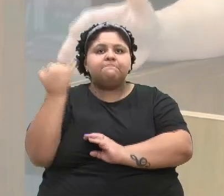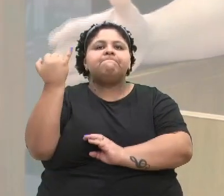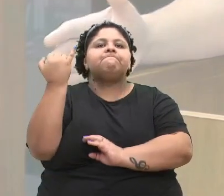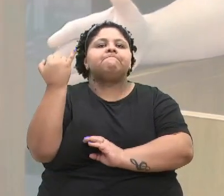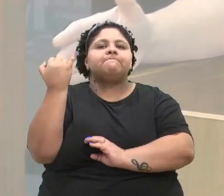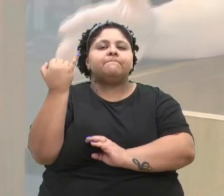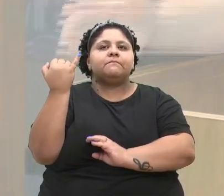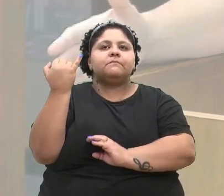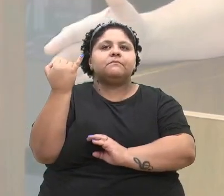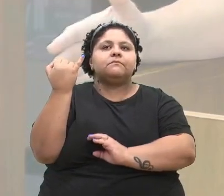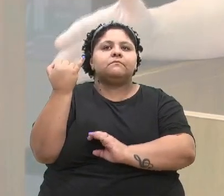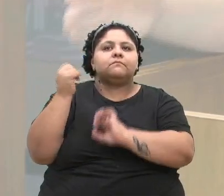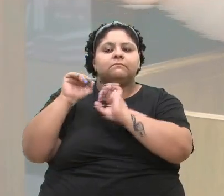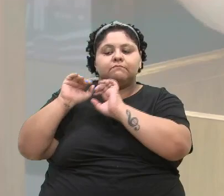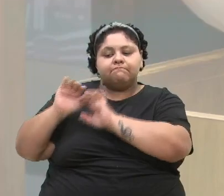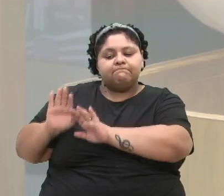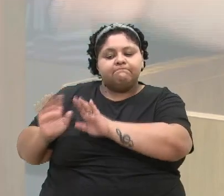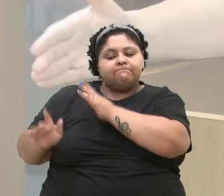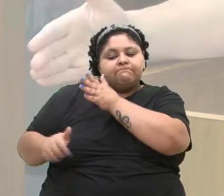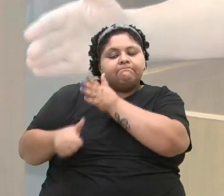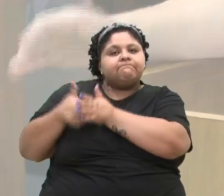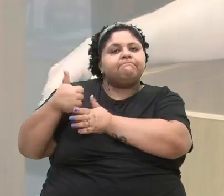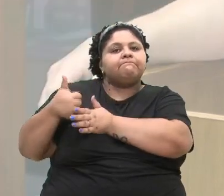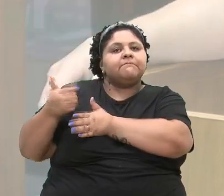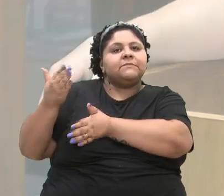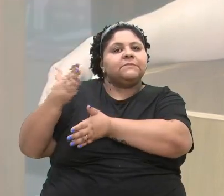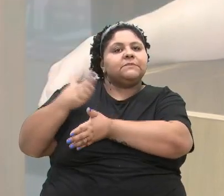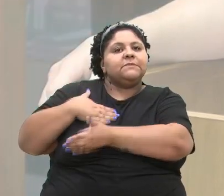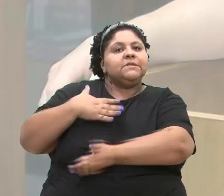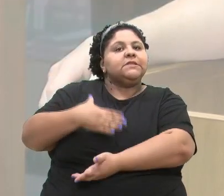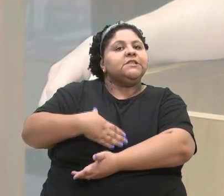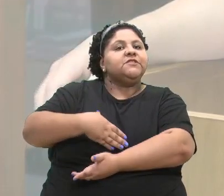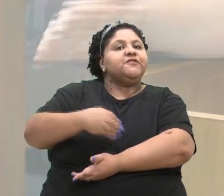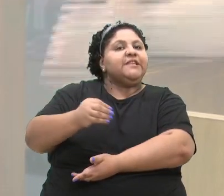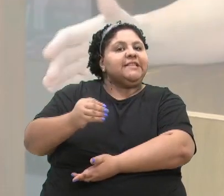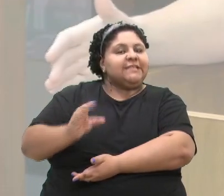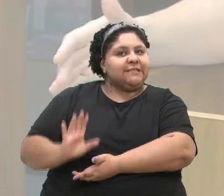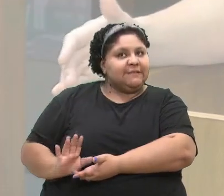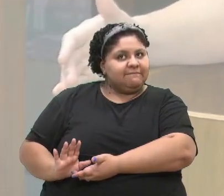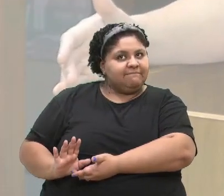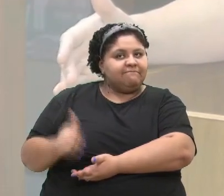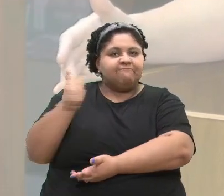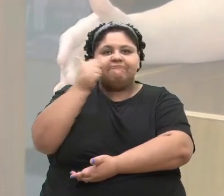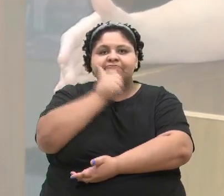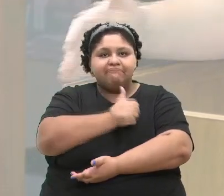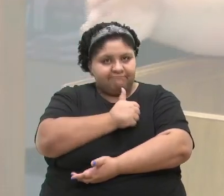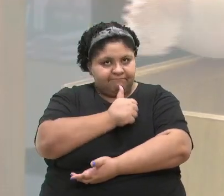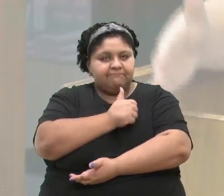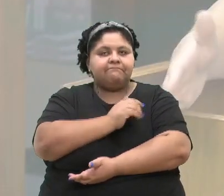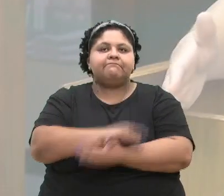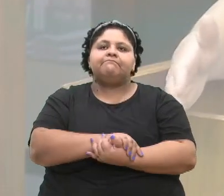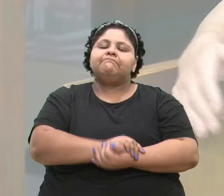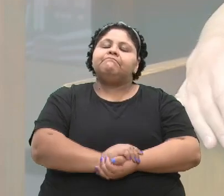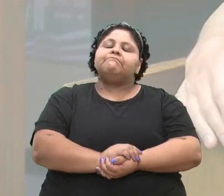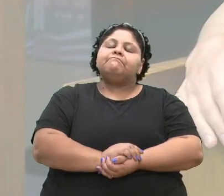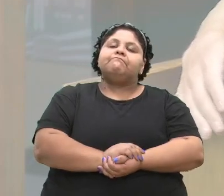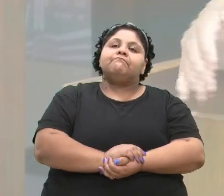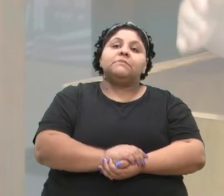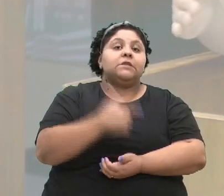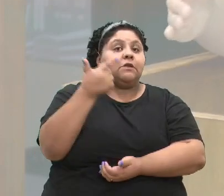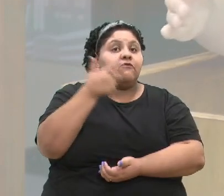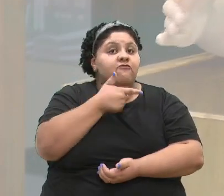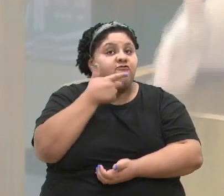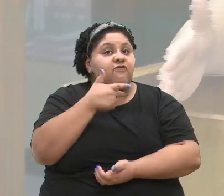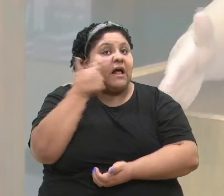deixar algo melhor para as minhas filhas. Para as minhas filhas. Eu repito,